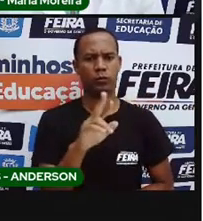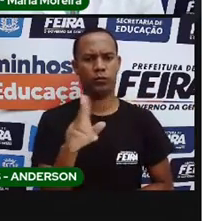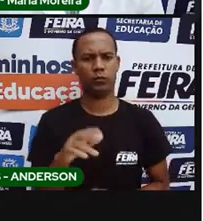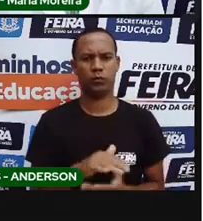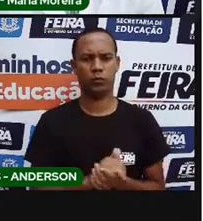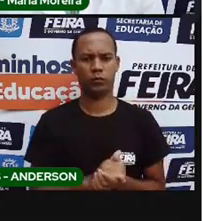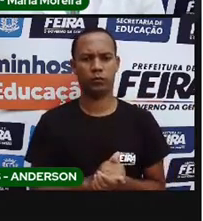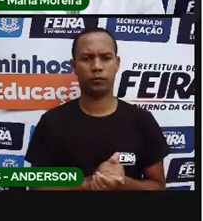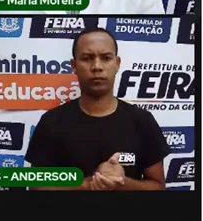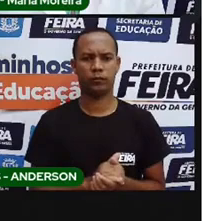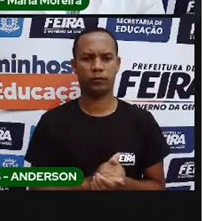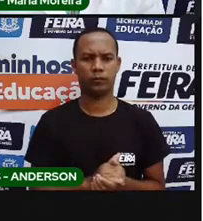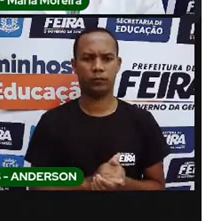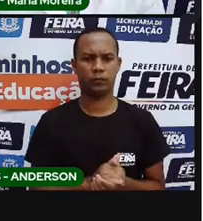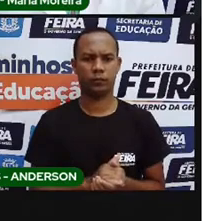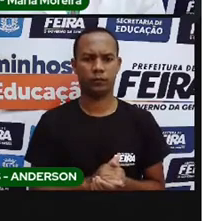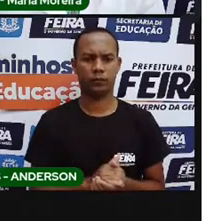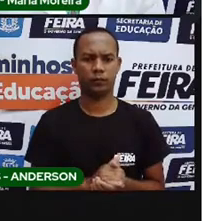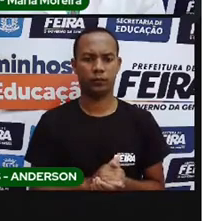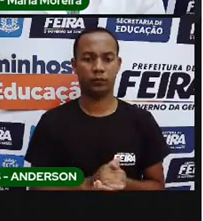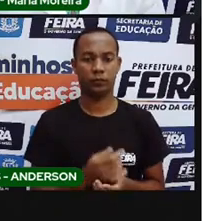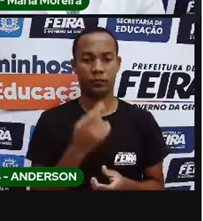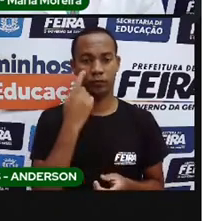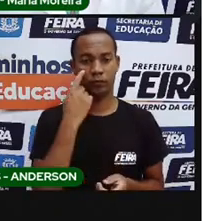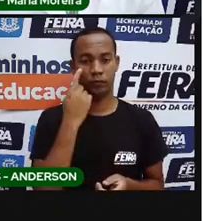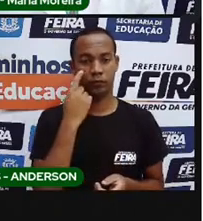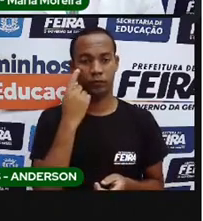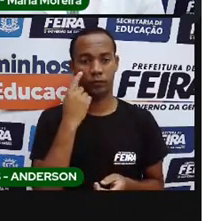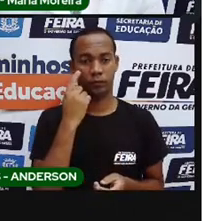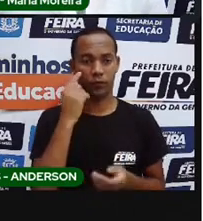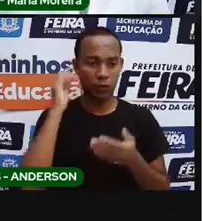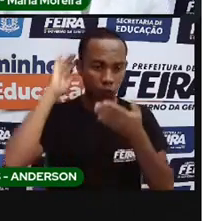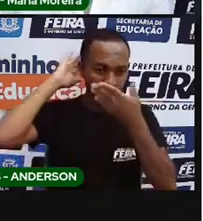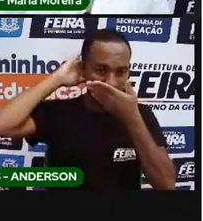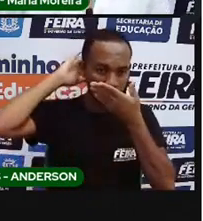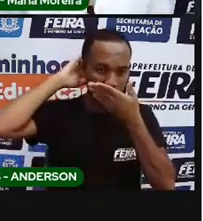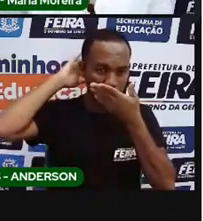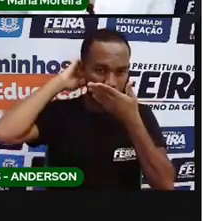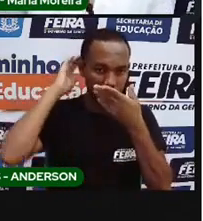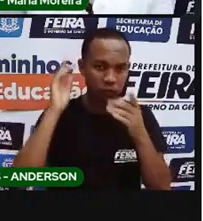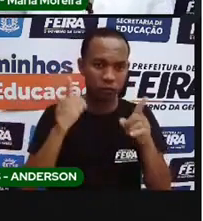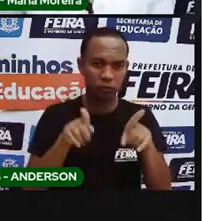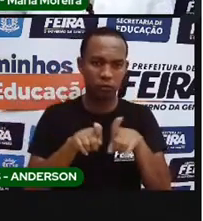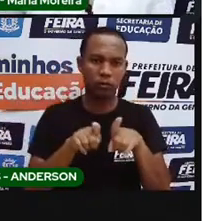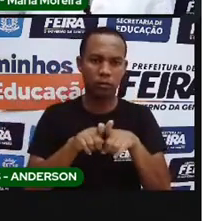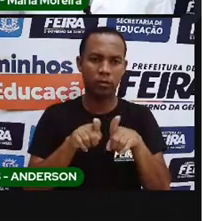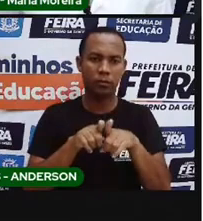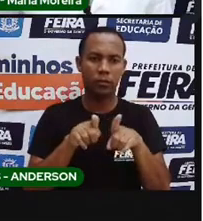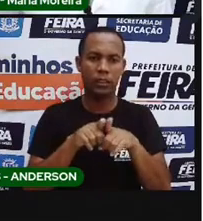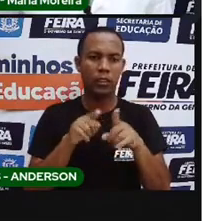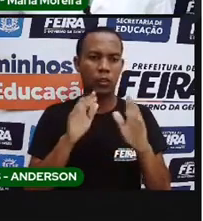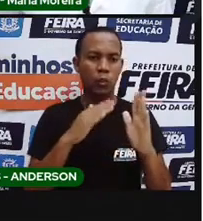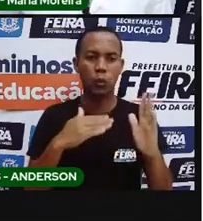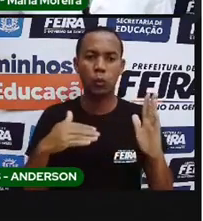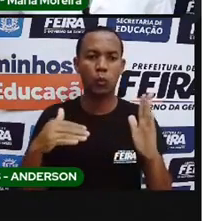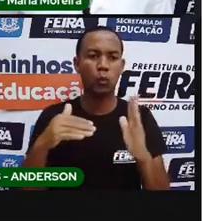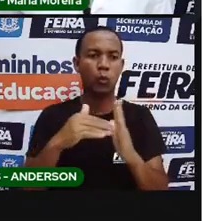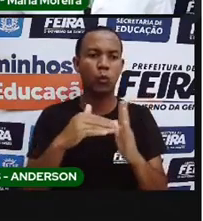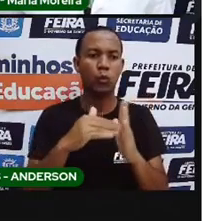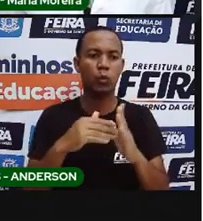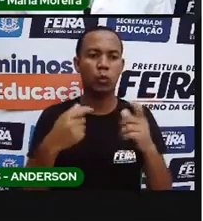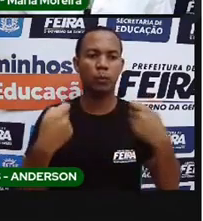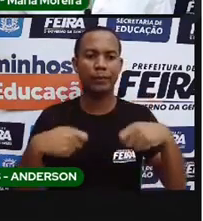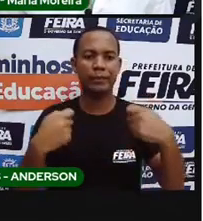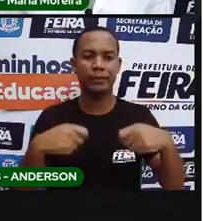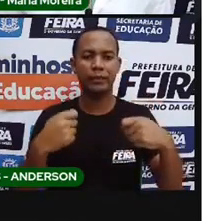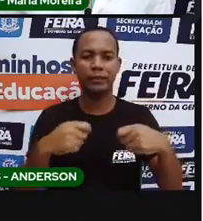moradia coletiva. Bom, os índios, eles retiram da mata tudo o que precisam para